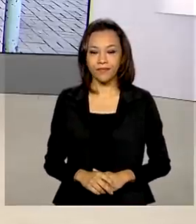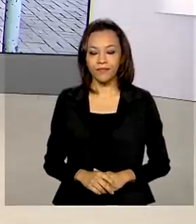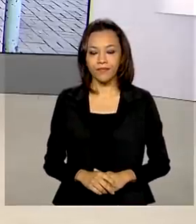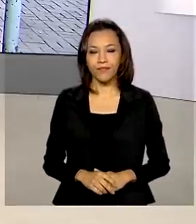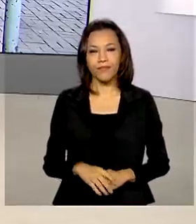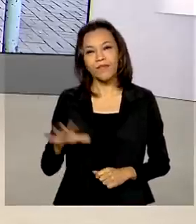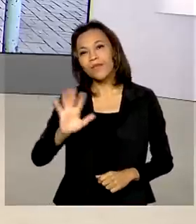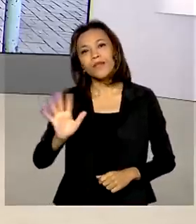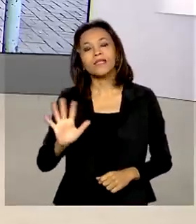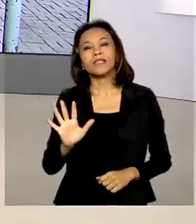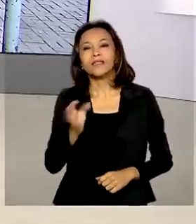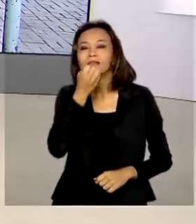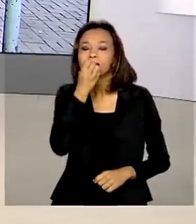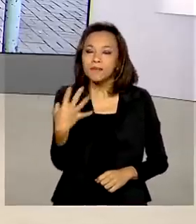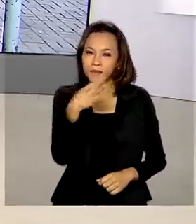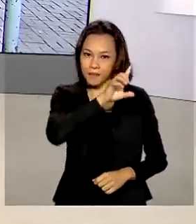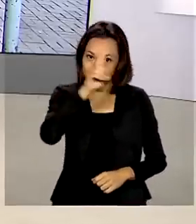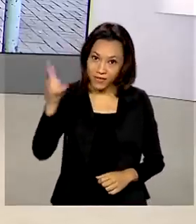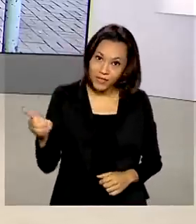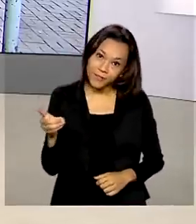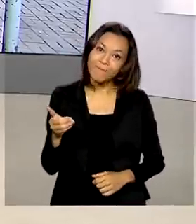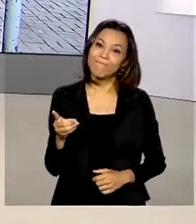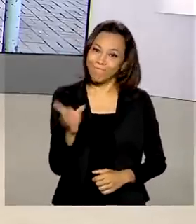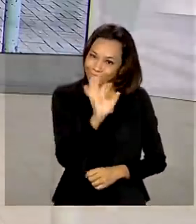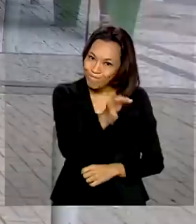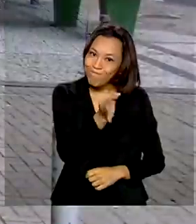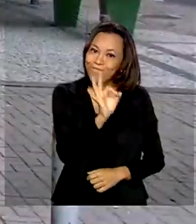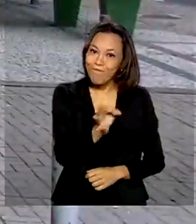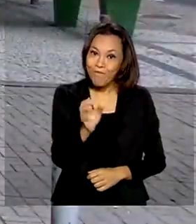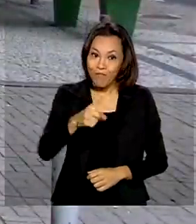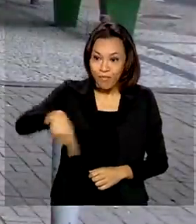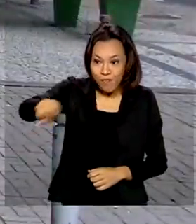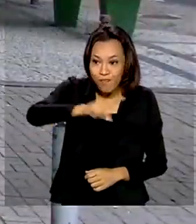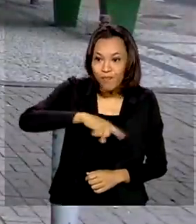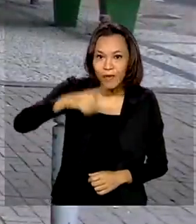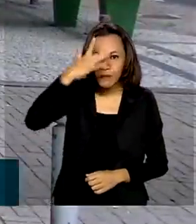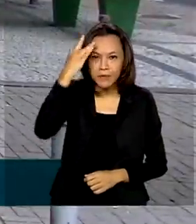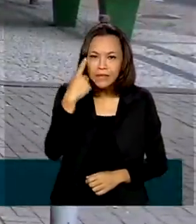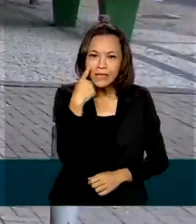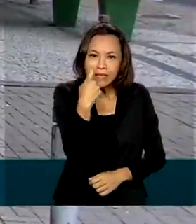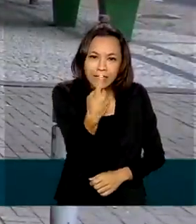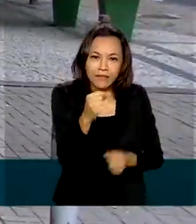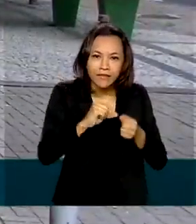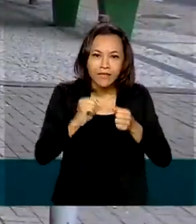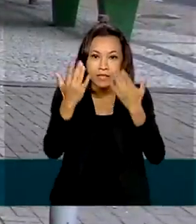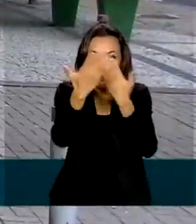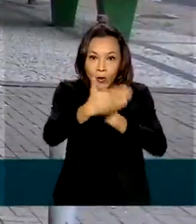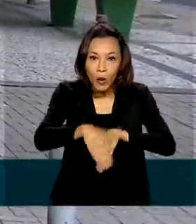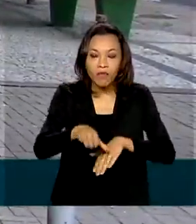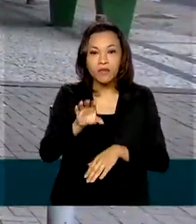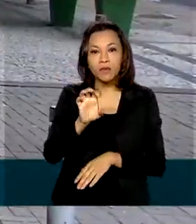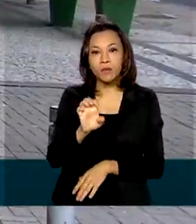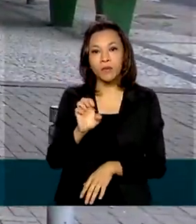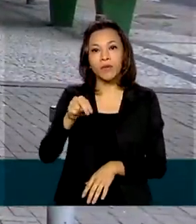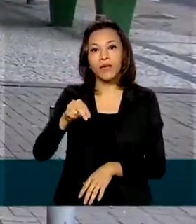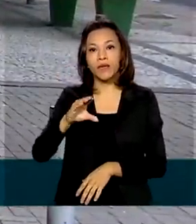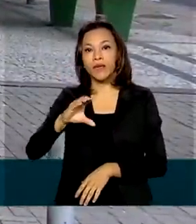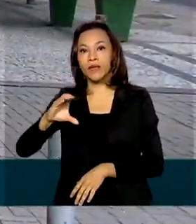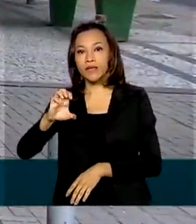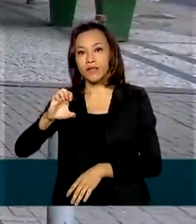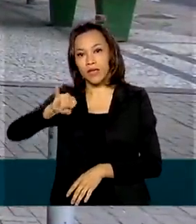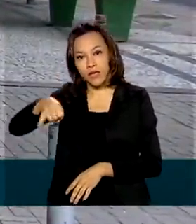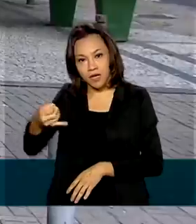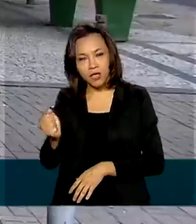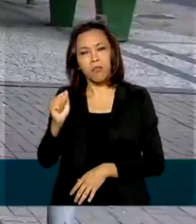Olá, Renata. Bom dia. É isso mesmo. Os interessados em fazer o INSEJA podem se inscrever gratuitamente pela